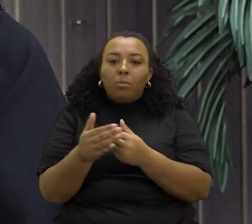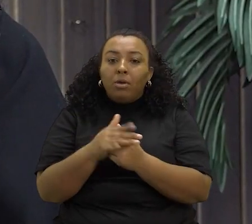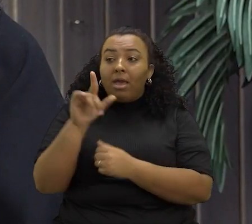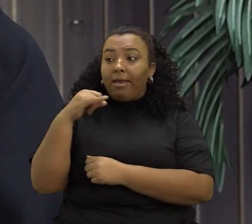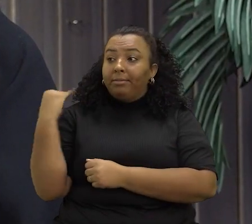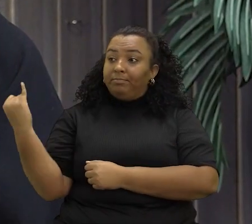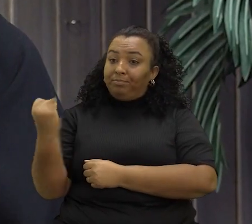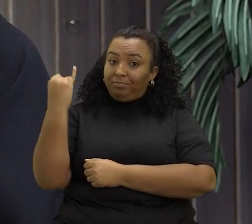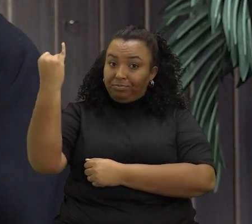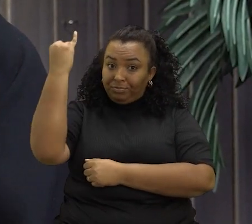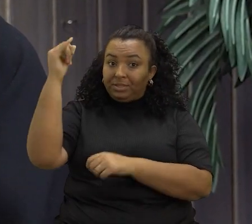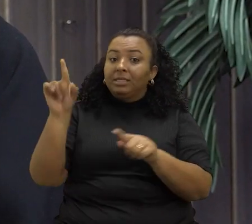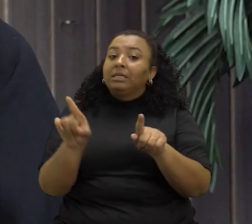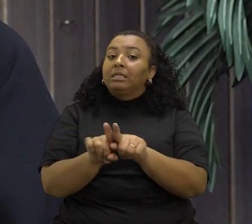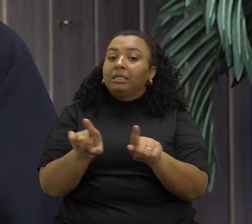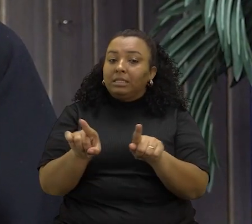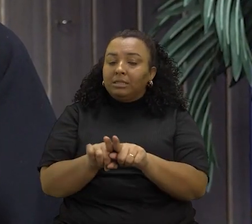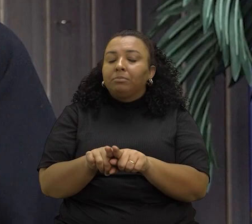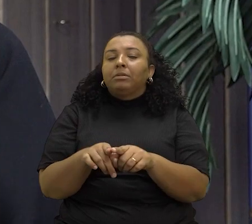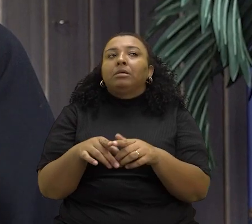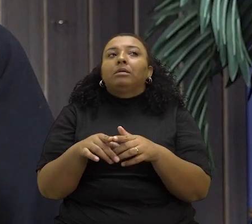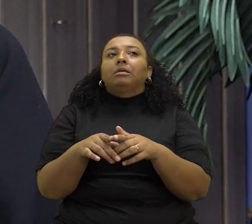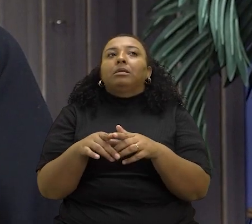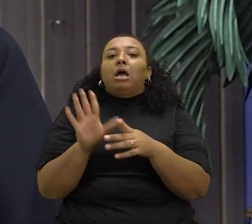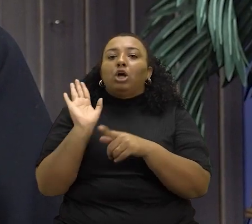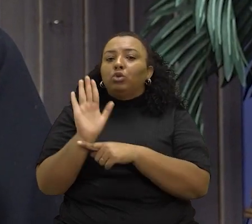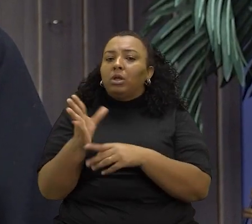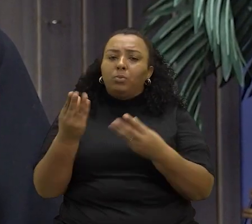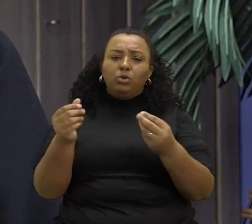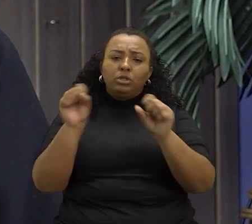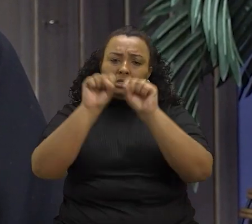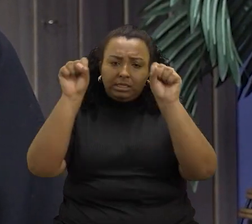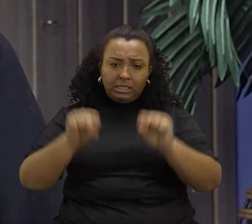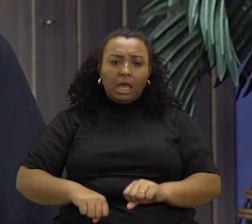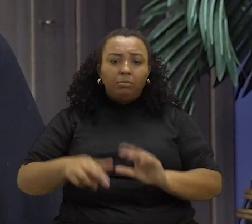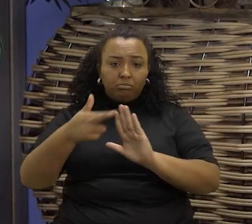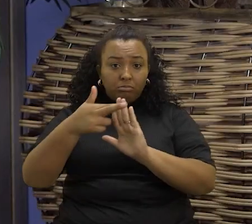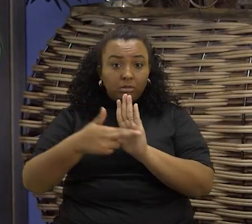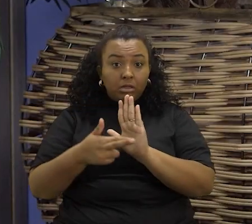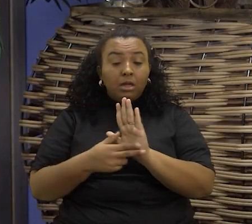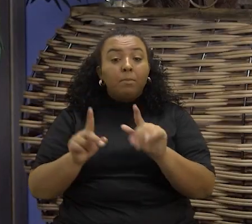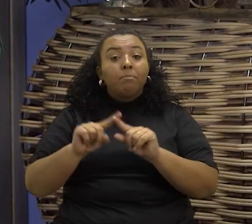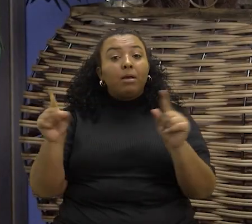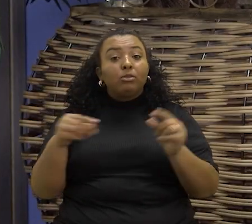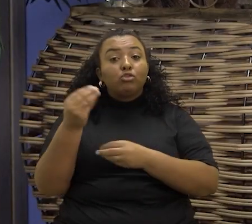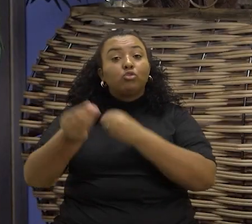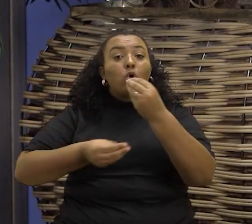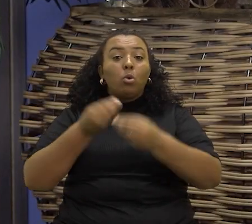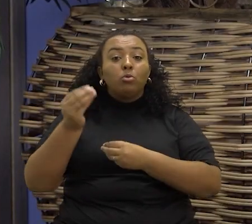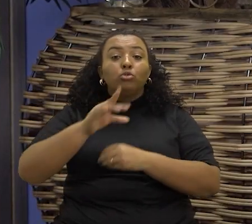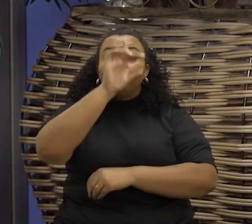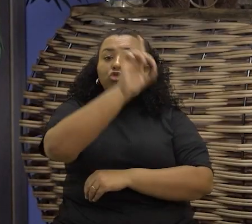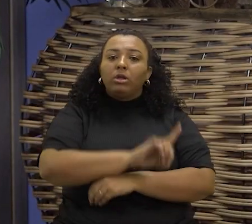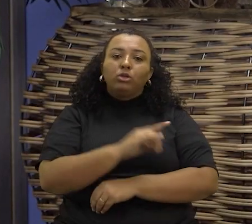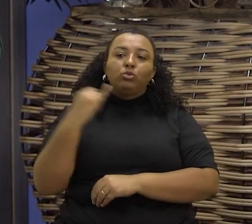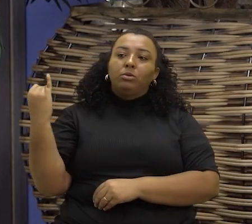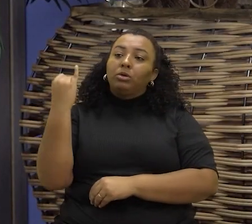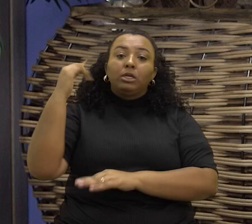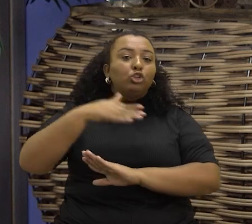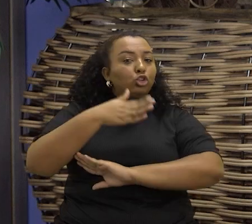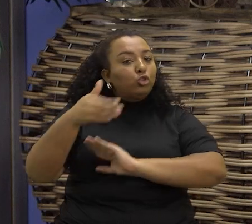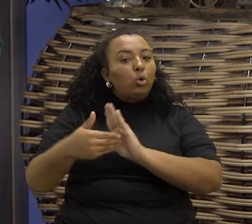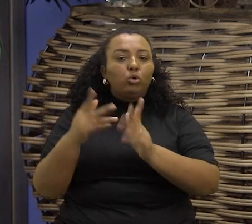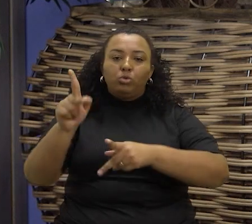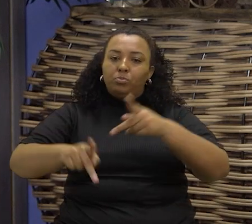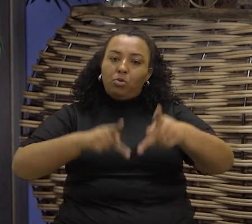princípio fundamental e um grande vetor do nosso sistema normativo, né? Categorizado como um direito fundamental